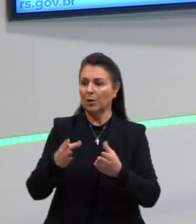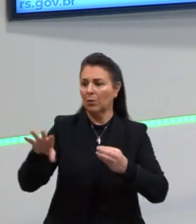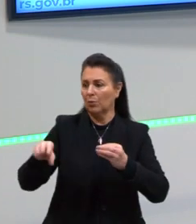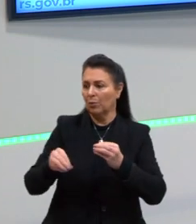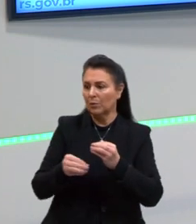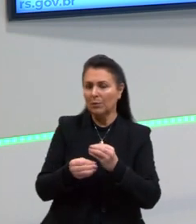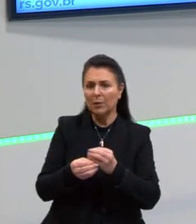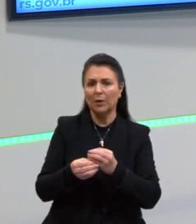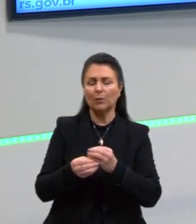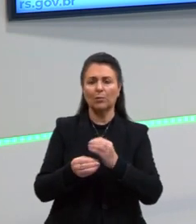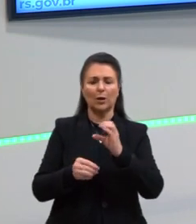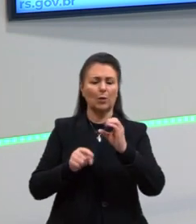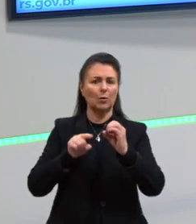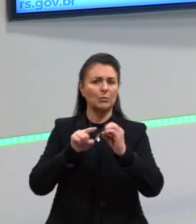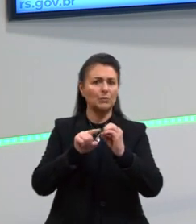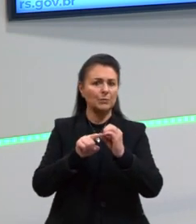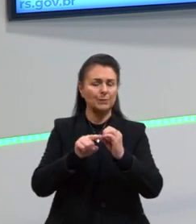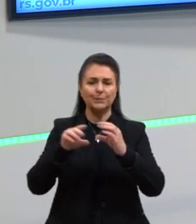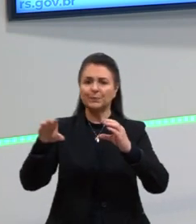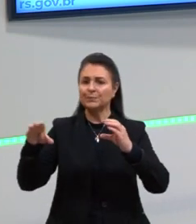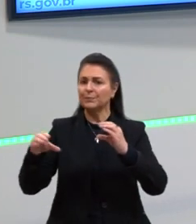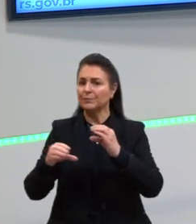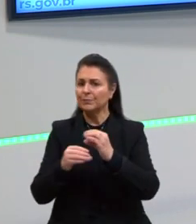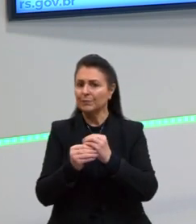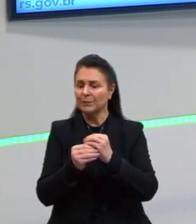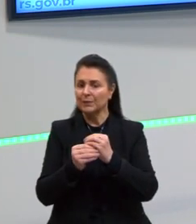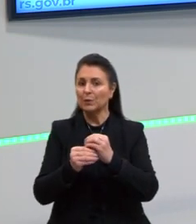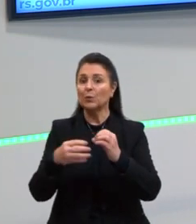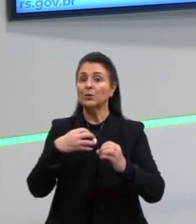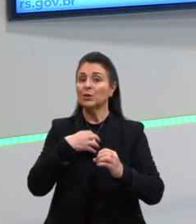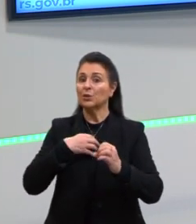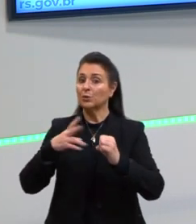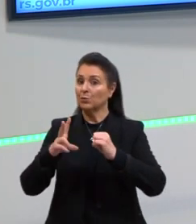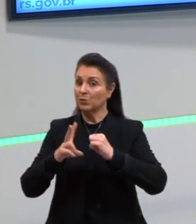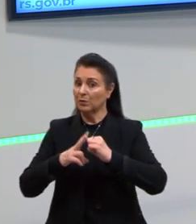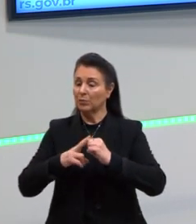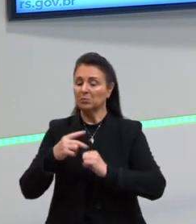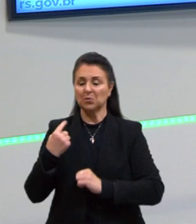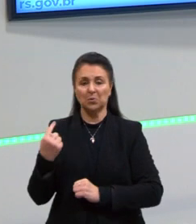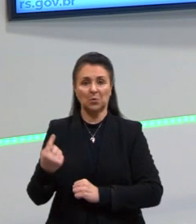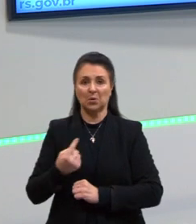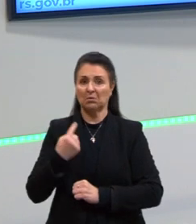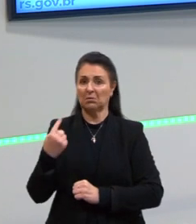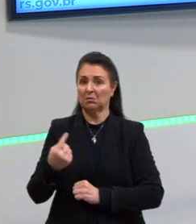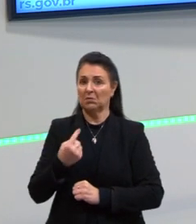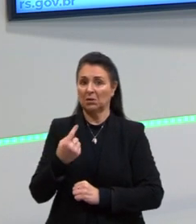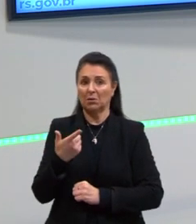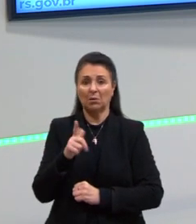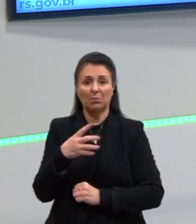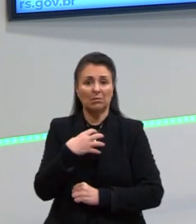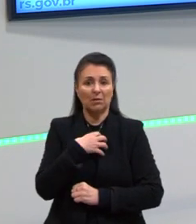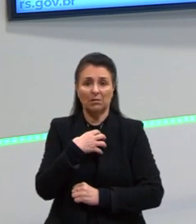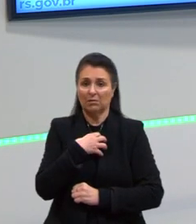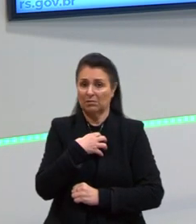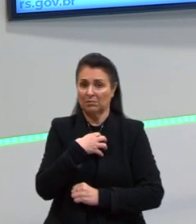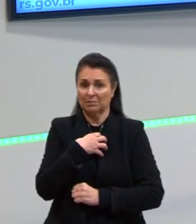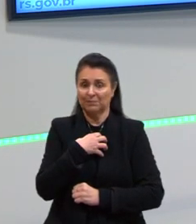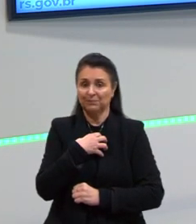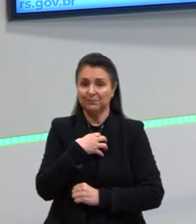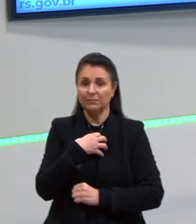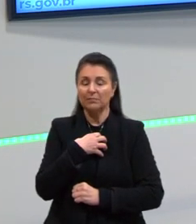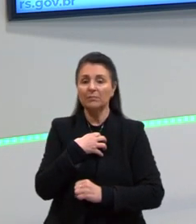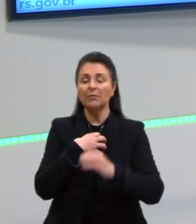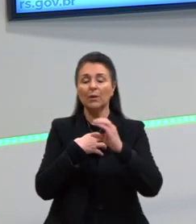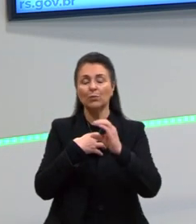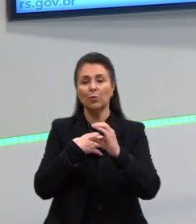gente tem objetos que completam o sentido de verbos que, sozinhos, não têm sentido completo. Se o